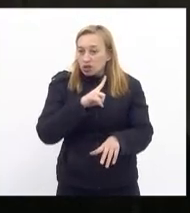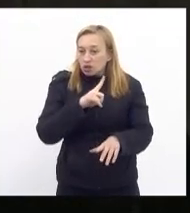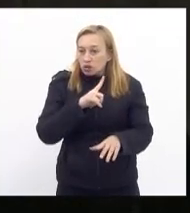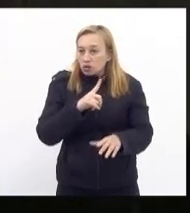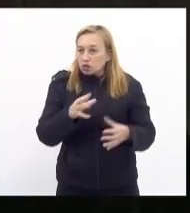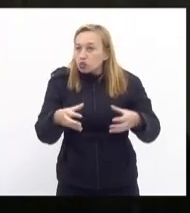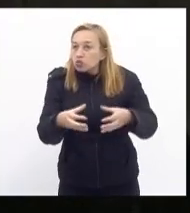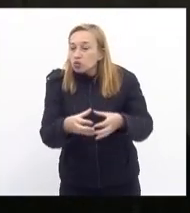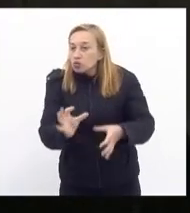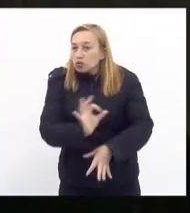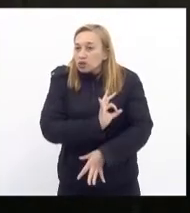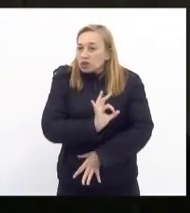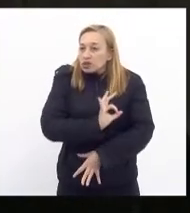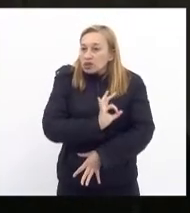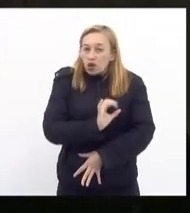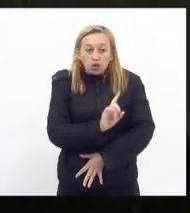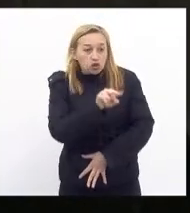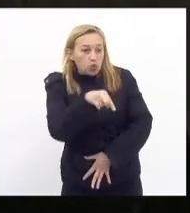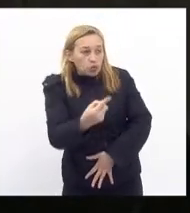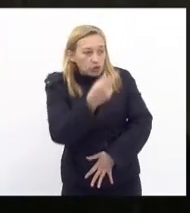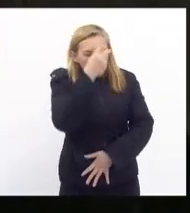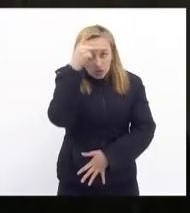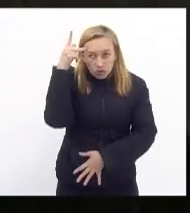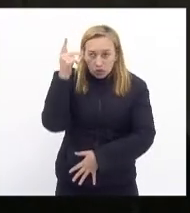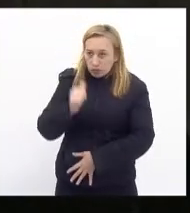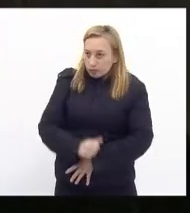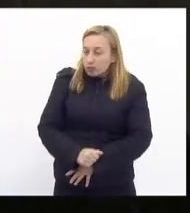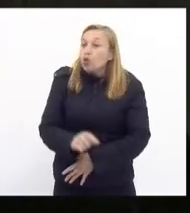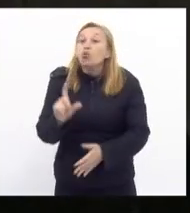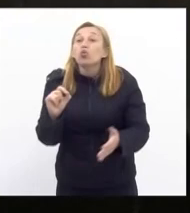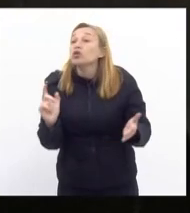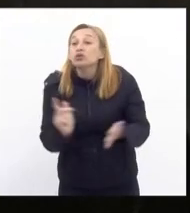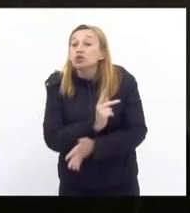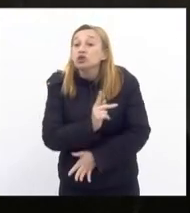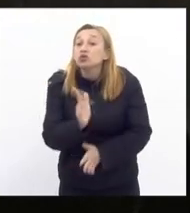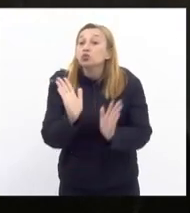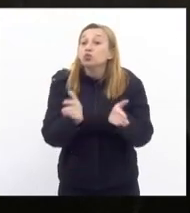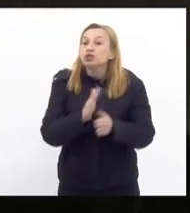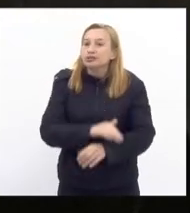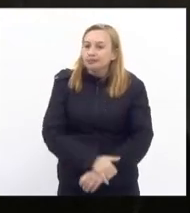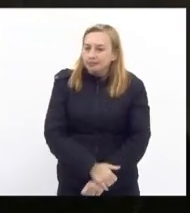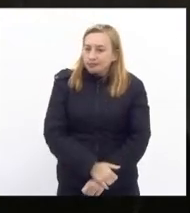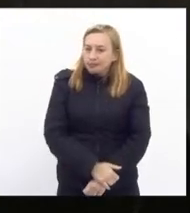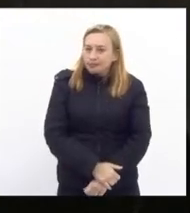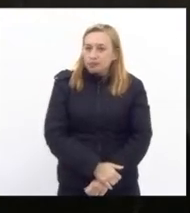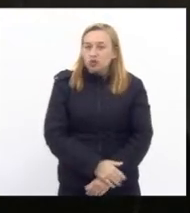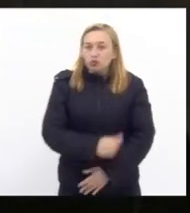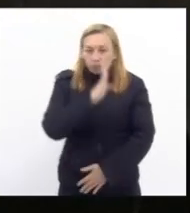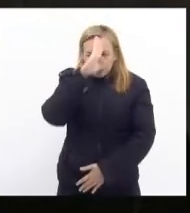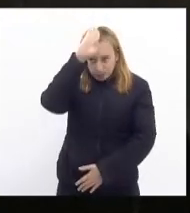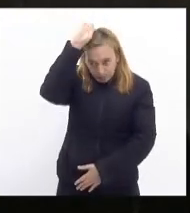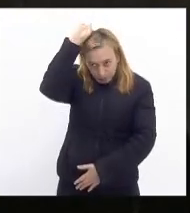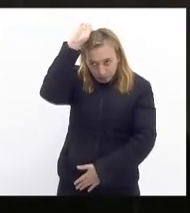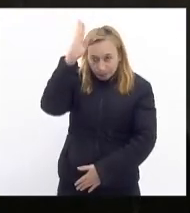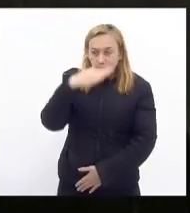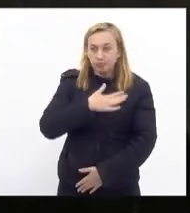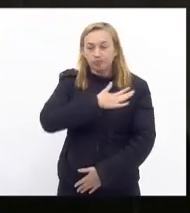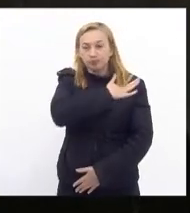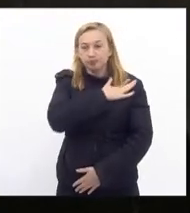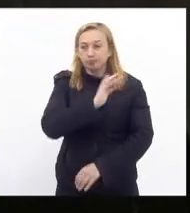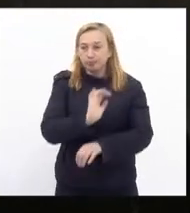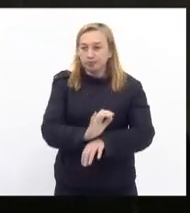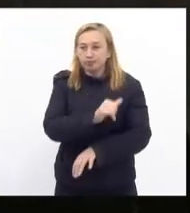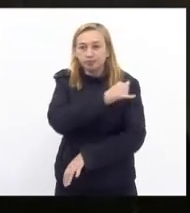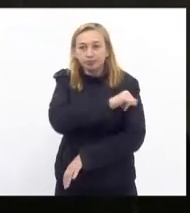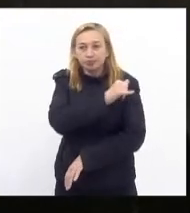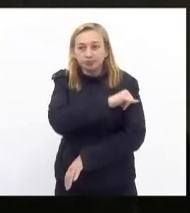respeito da outra pessoa o que que está acontecendo hoje os bombeiros militares do estado do